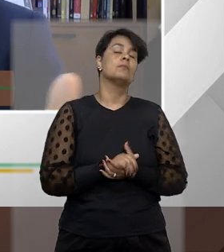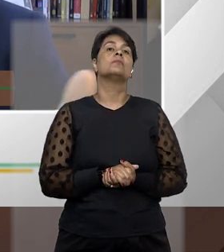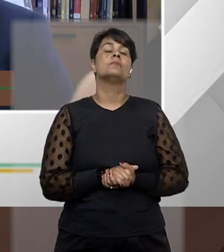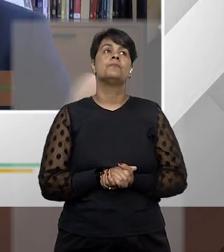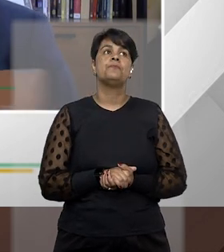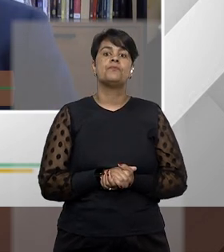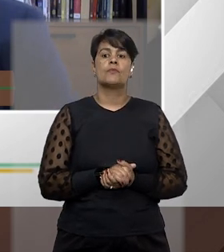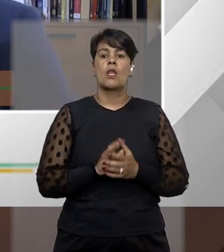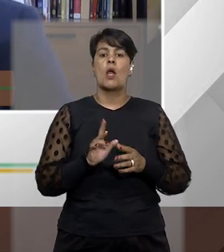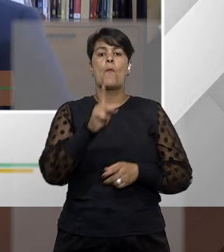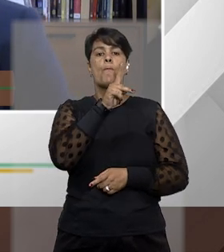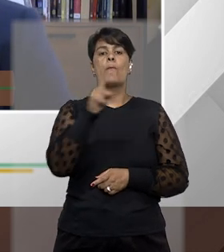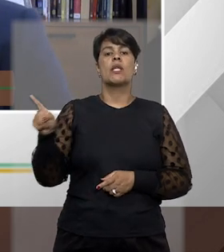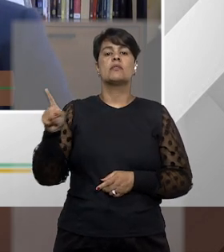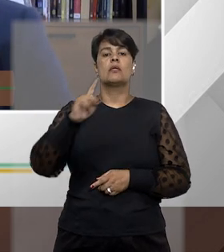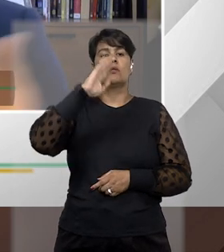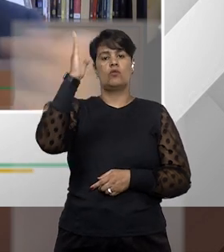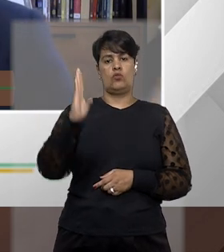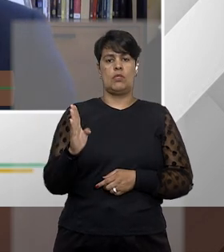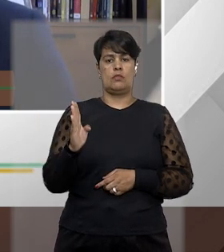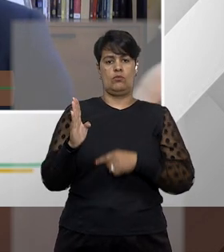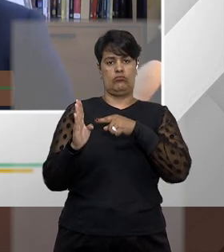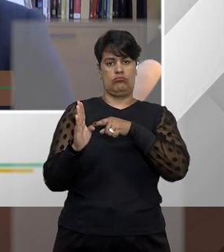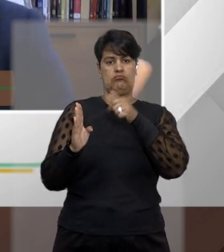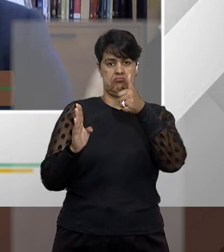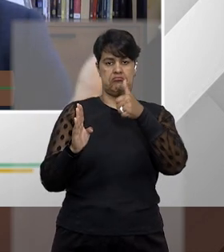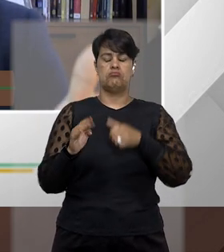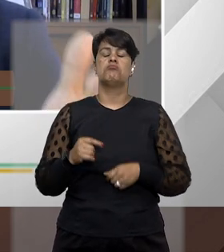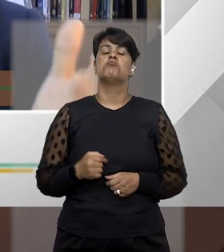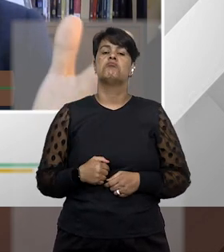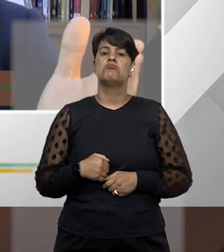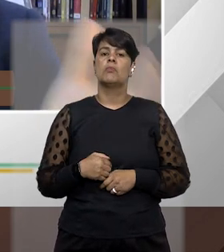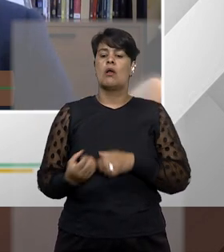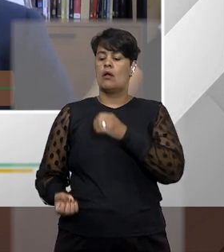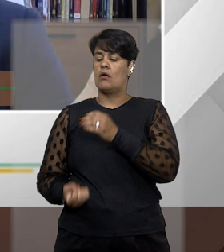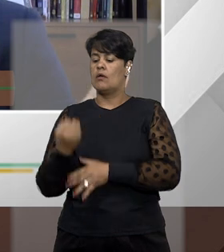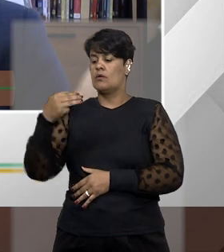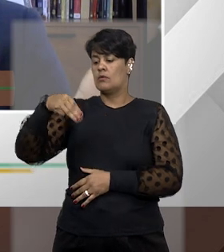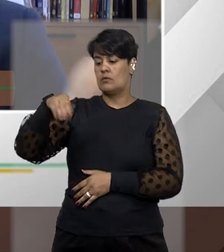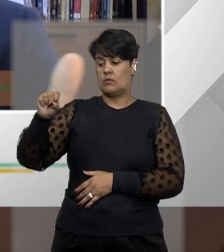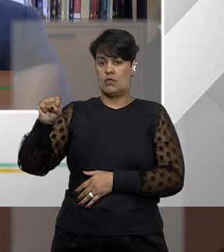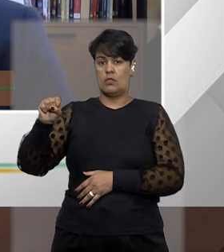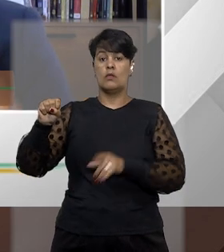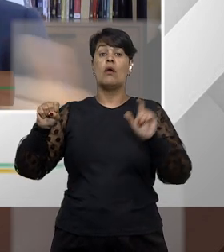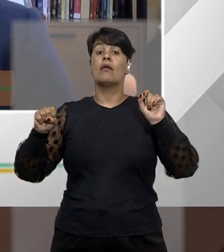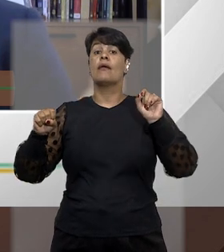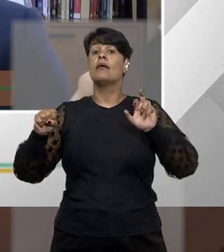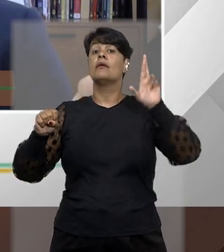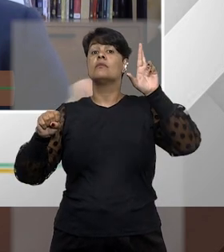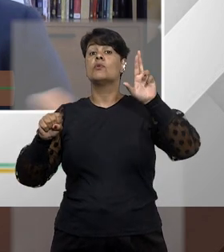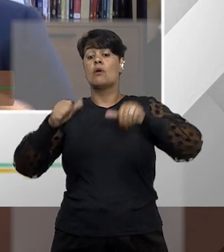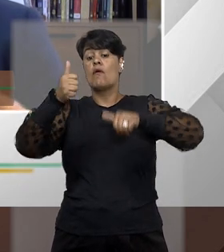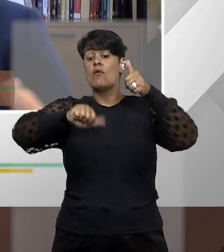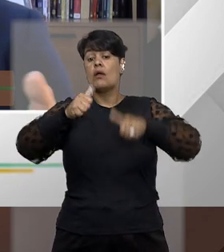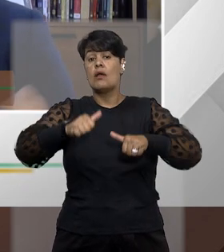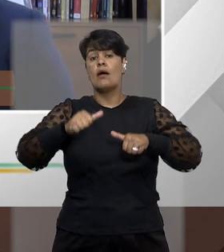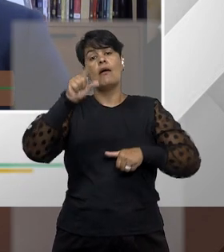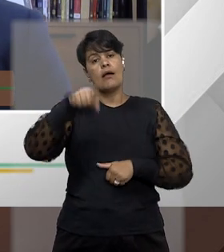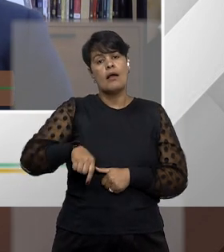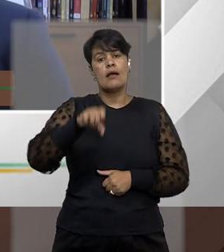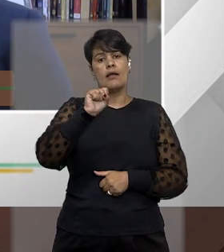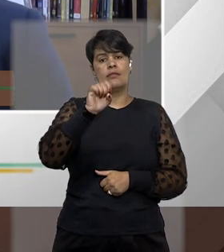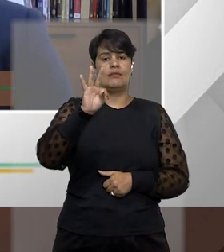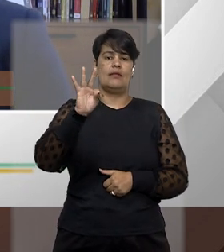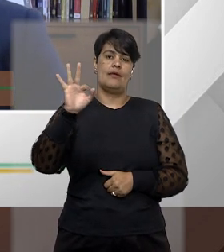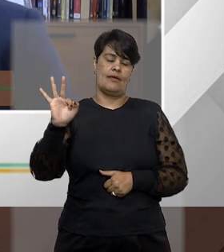imaginar que a autoridade coator é o presidente da república então aqui no caso a competência vai recair sobre o Supremo Tribunal Federal ou então o